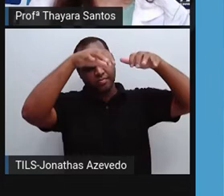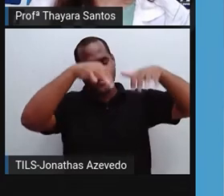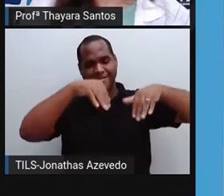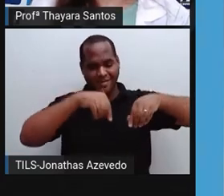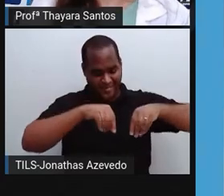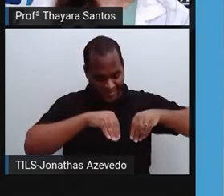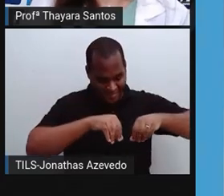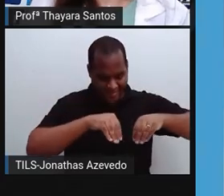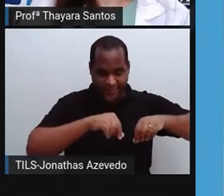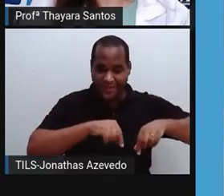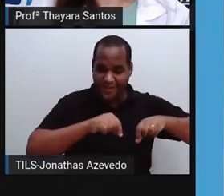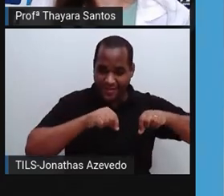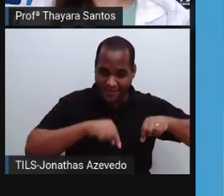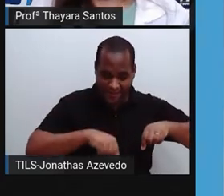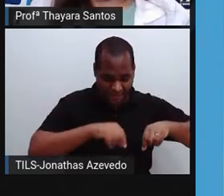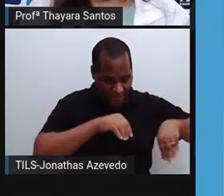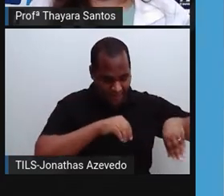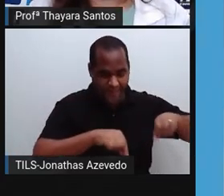por último, ela infiltra.